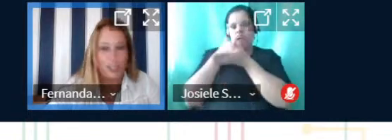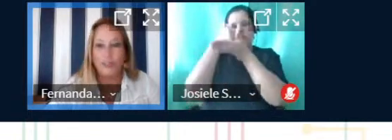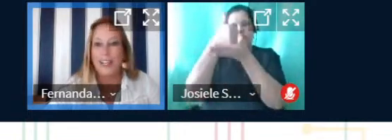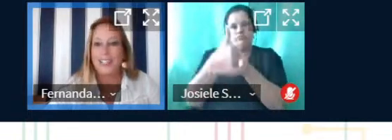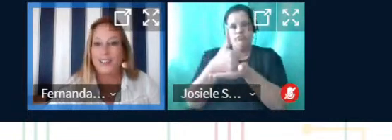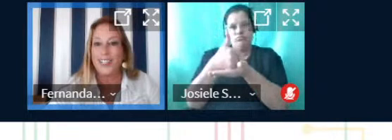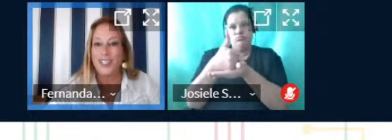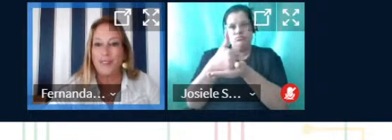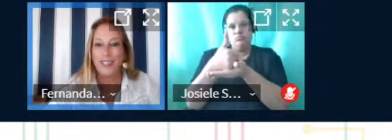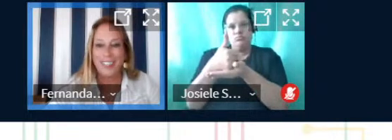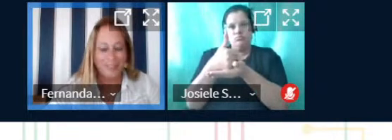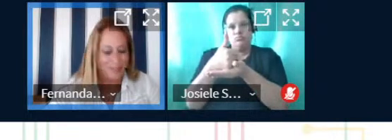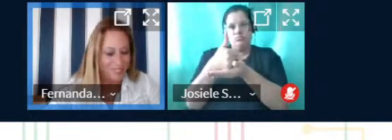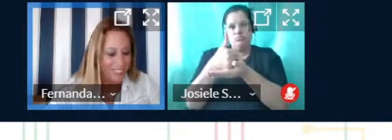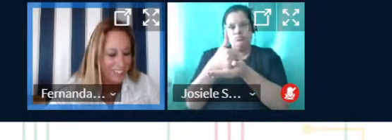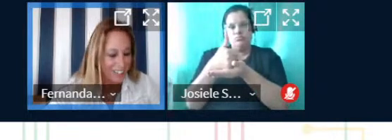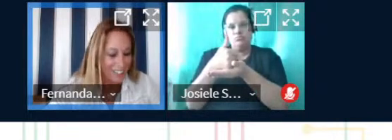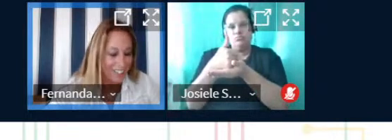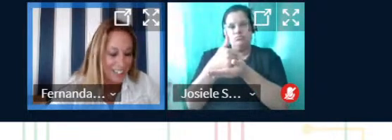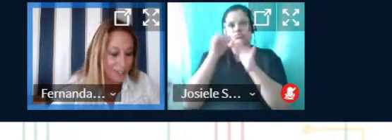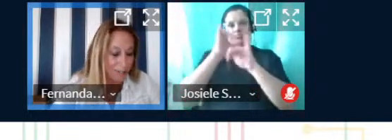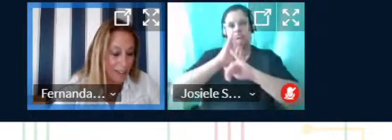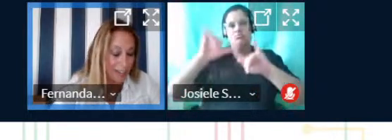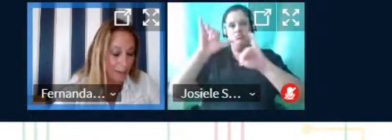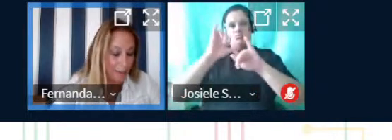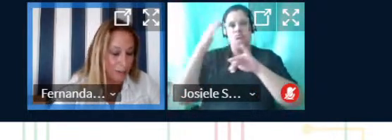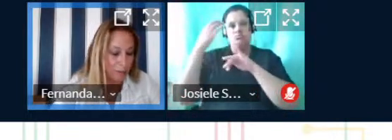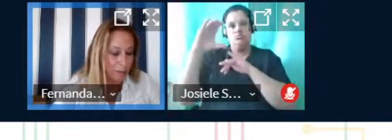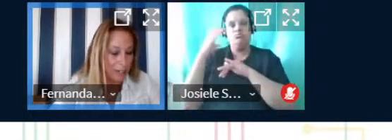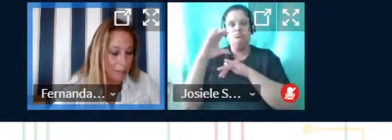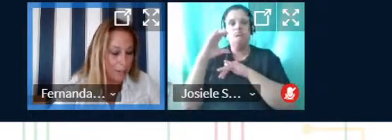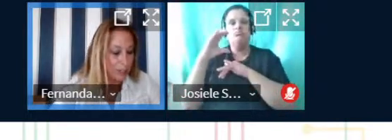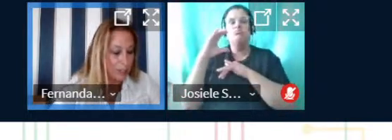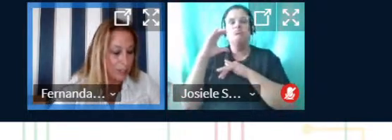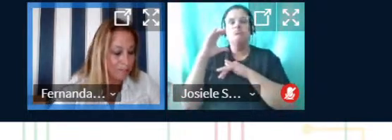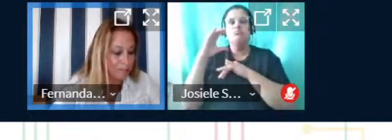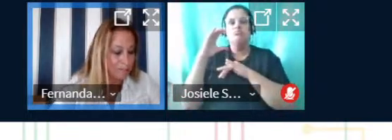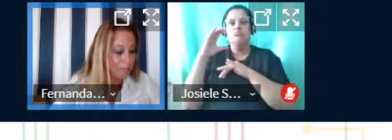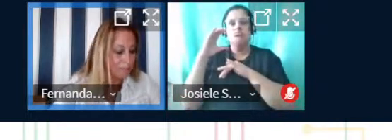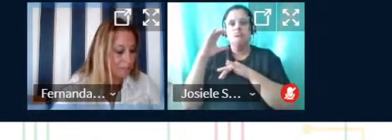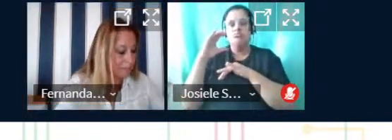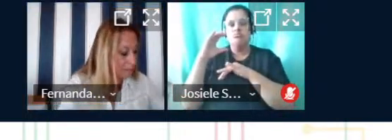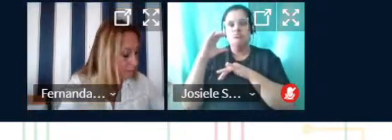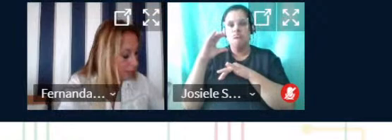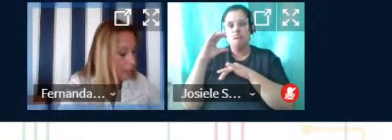divulgação científica, e isso é realmente muito relevante.